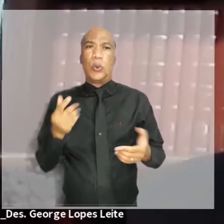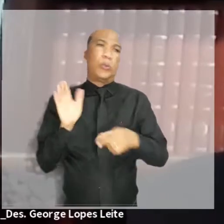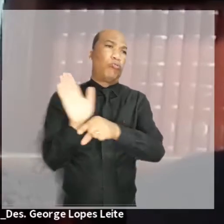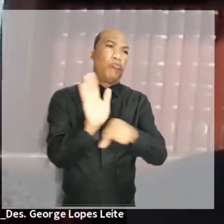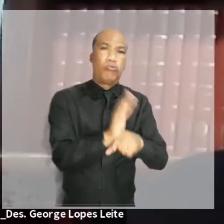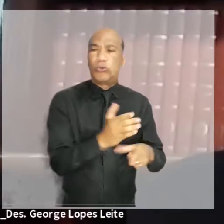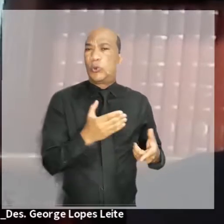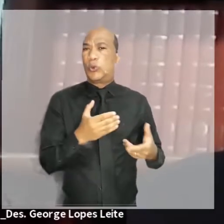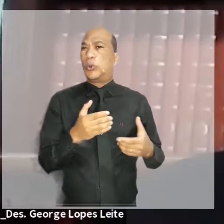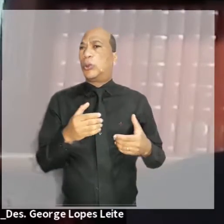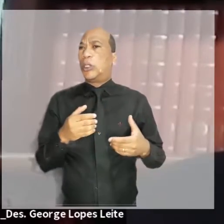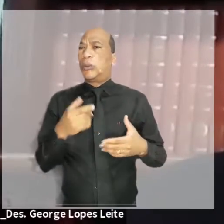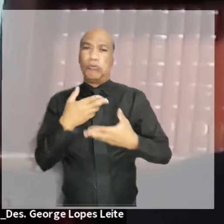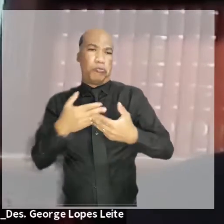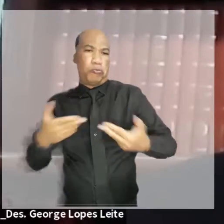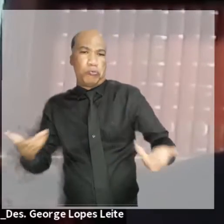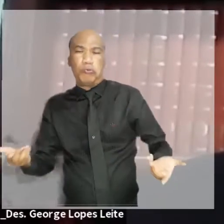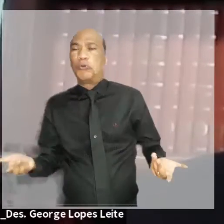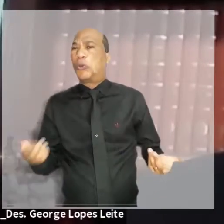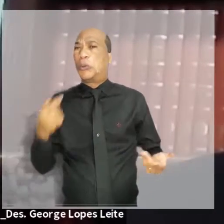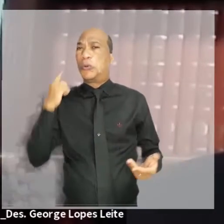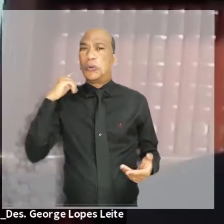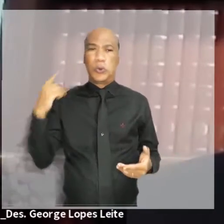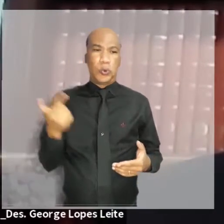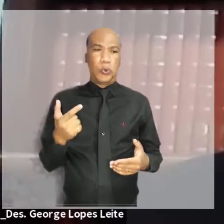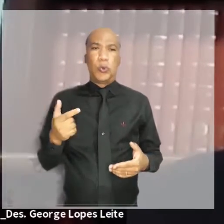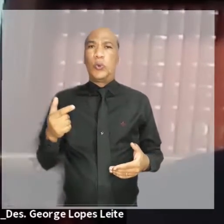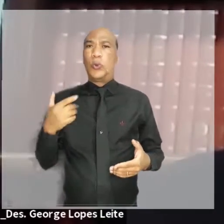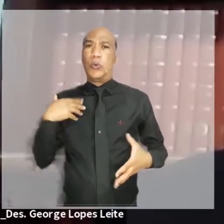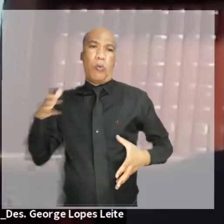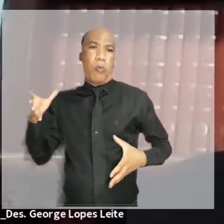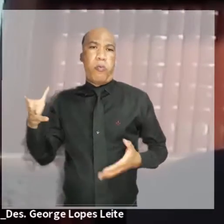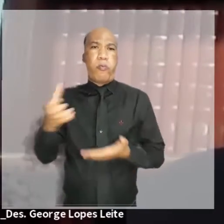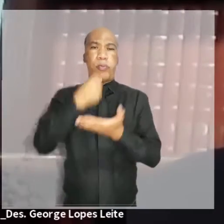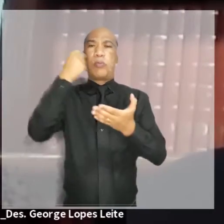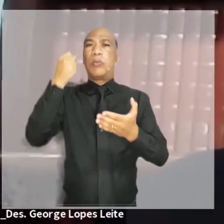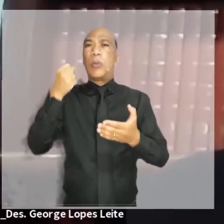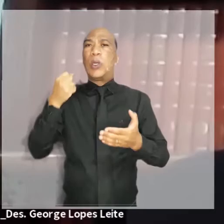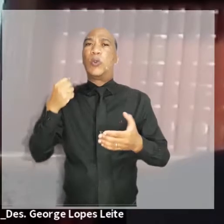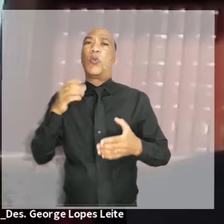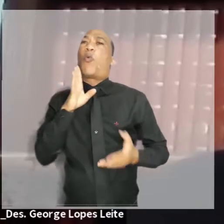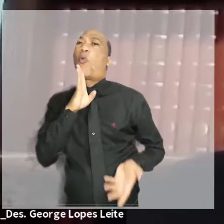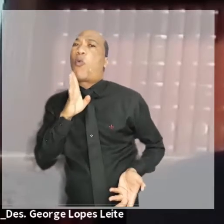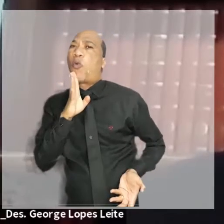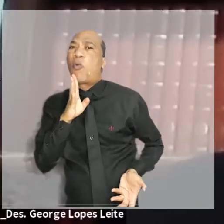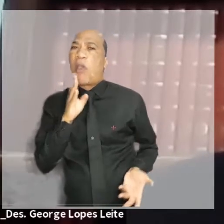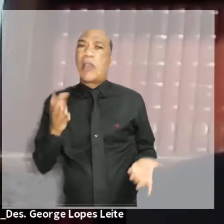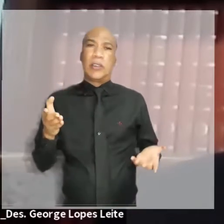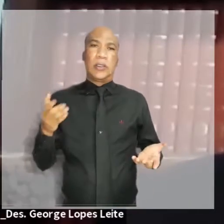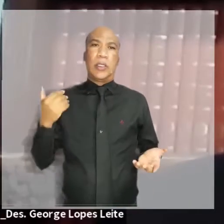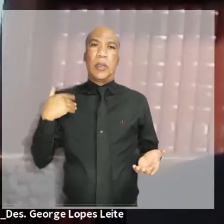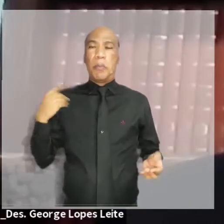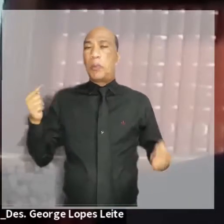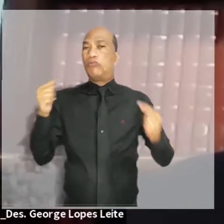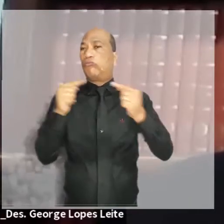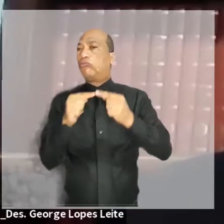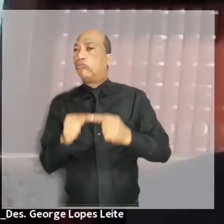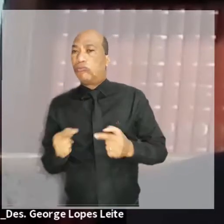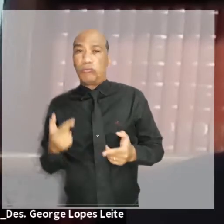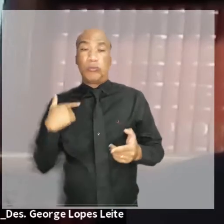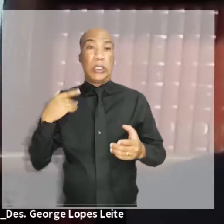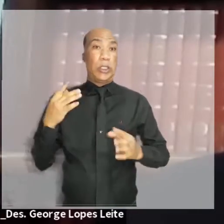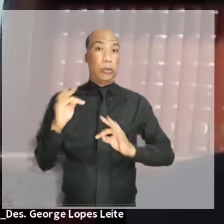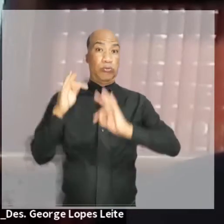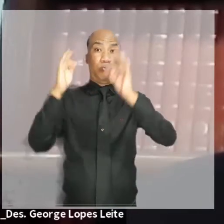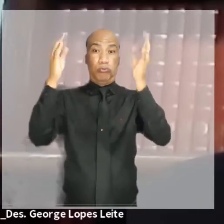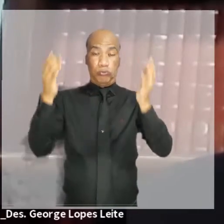serviços, a democratização do acesso às informações, a produção e apropriação dos conhecimentos são